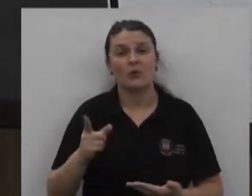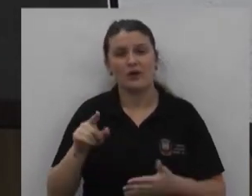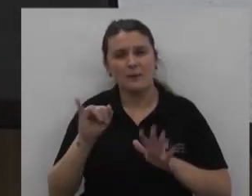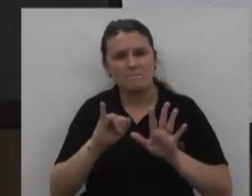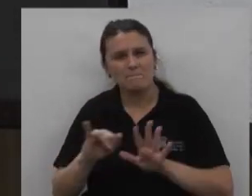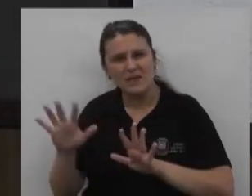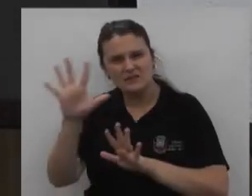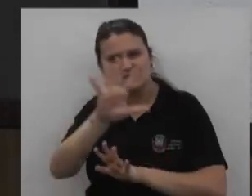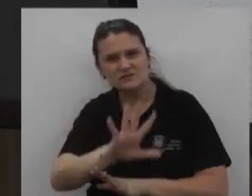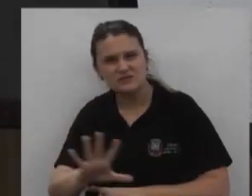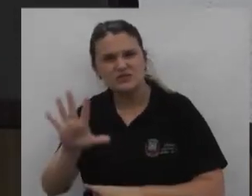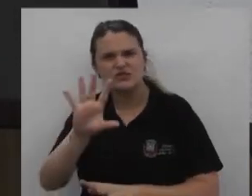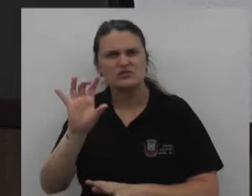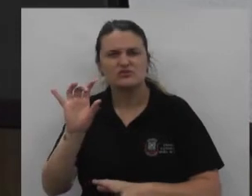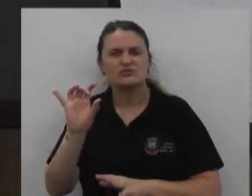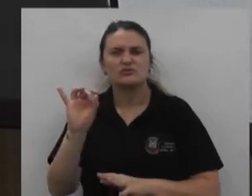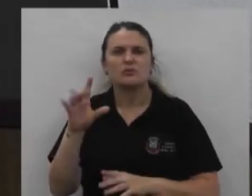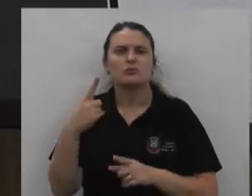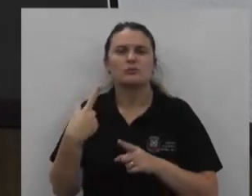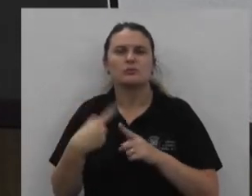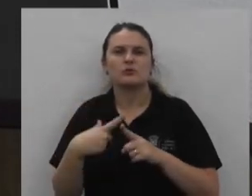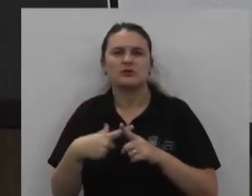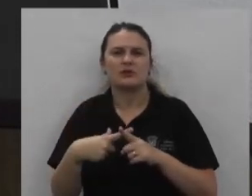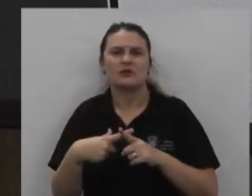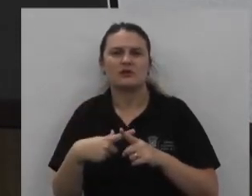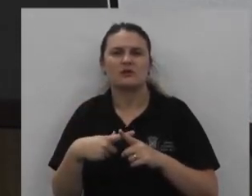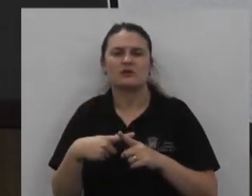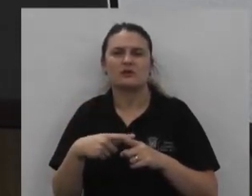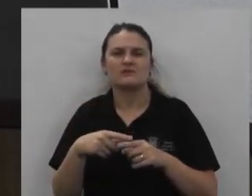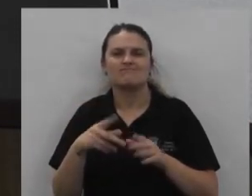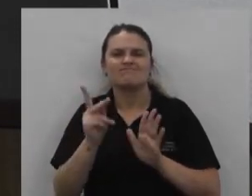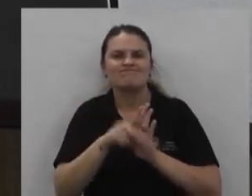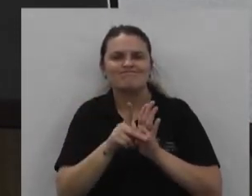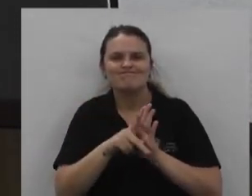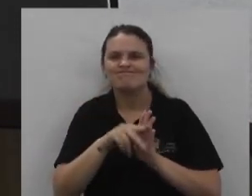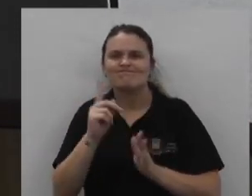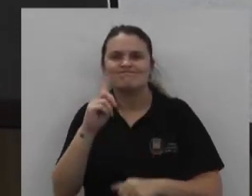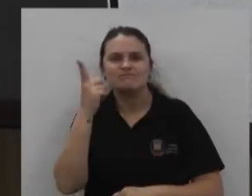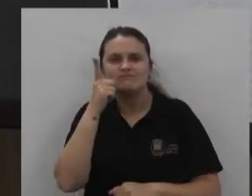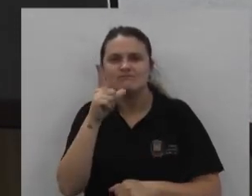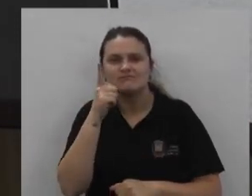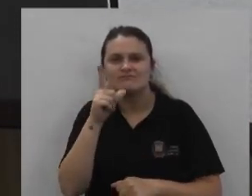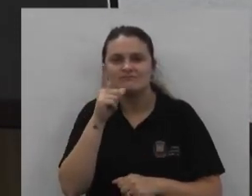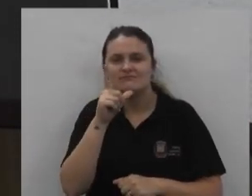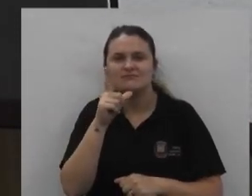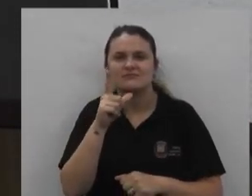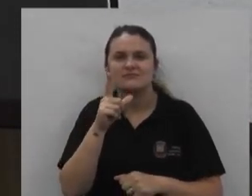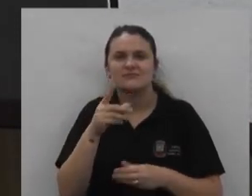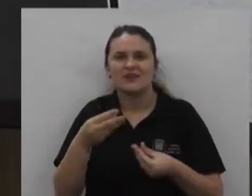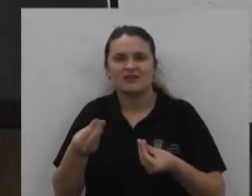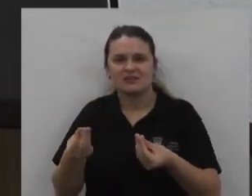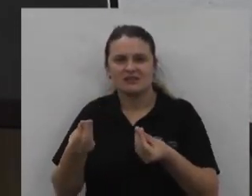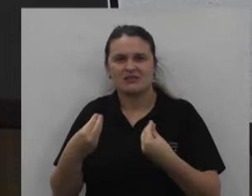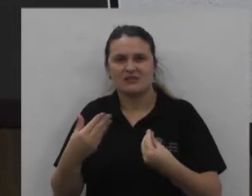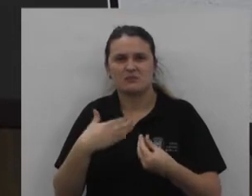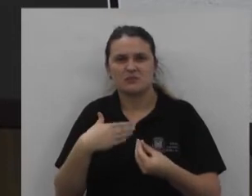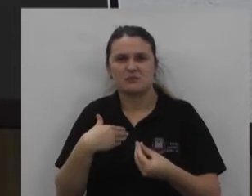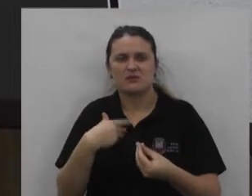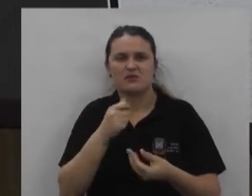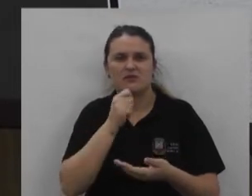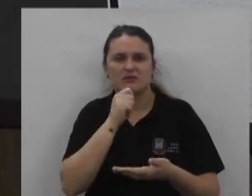uma imagem meramente ilustrativa porque porque o planejamento não conseguiu me entregar